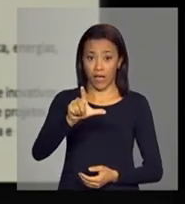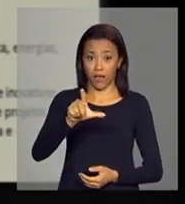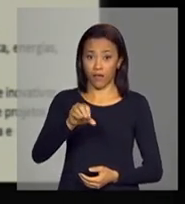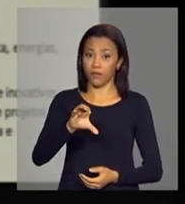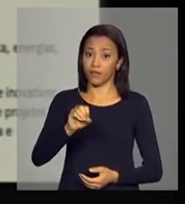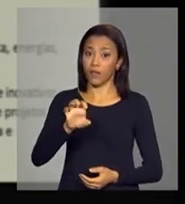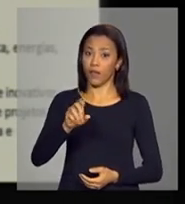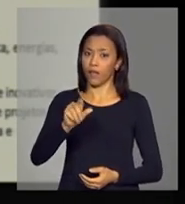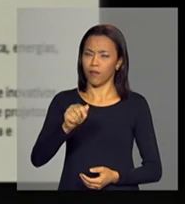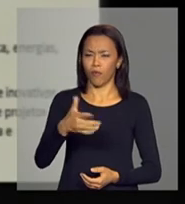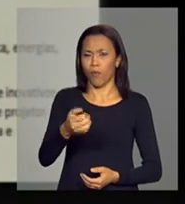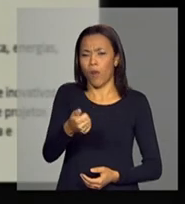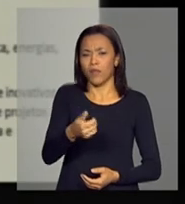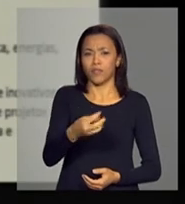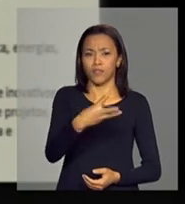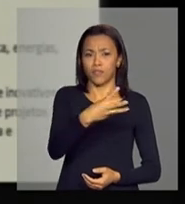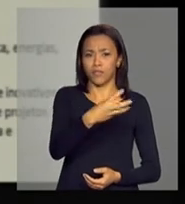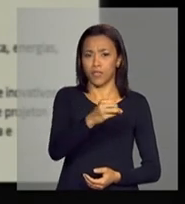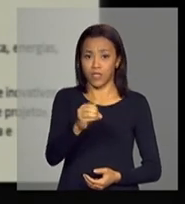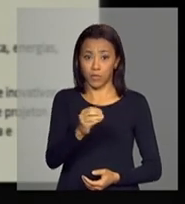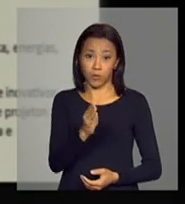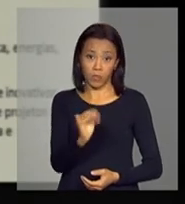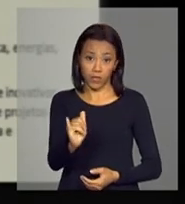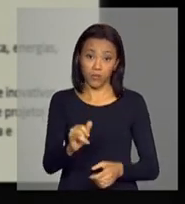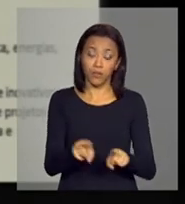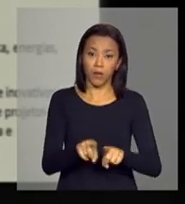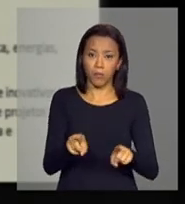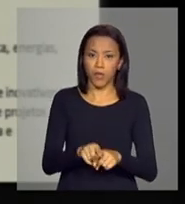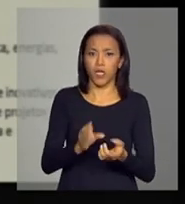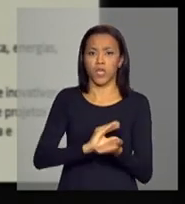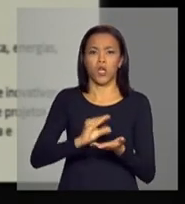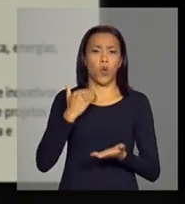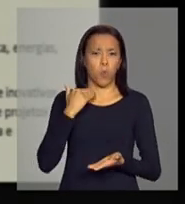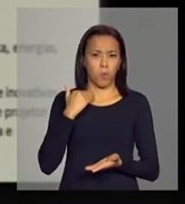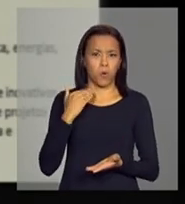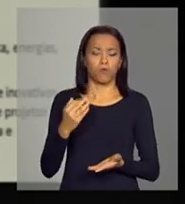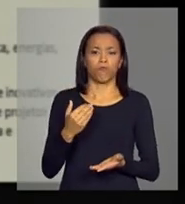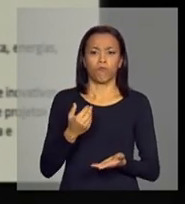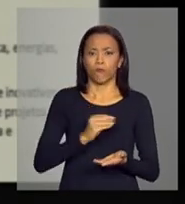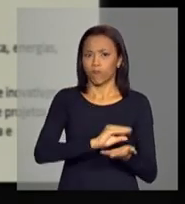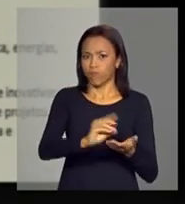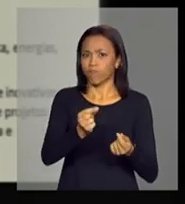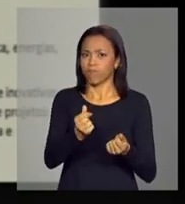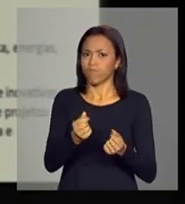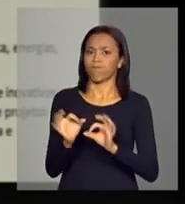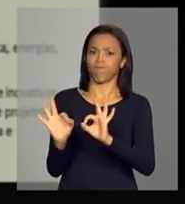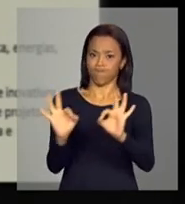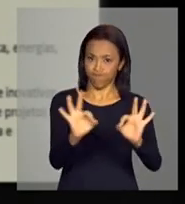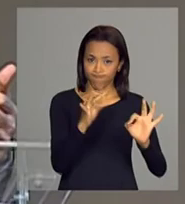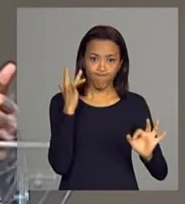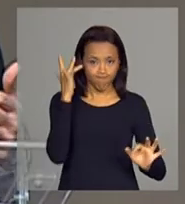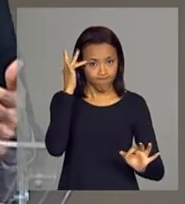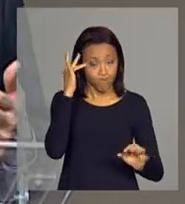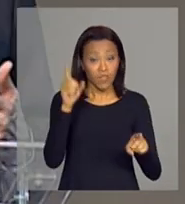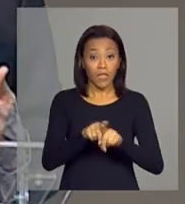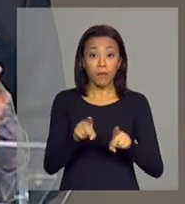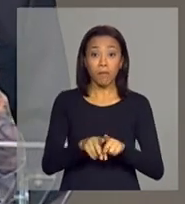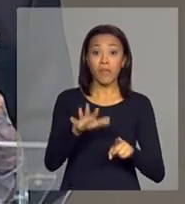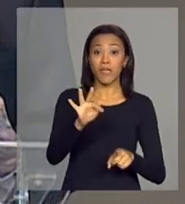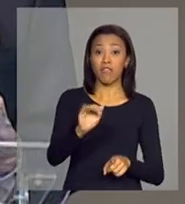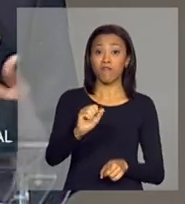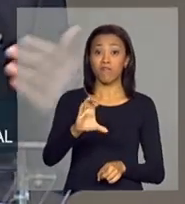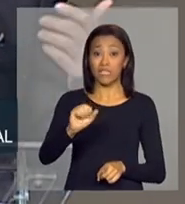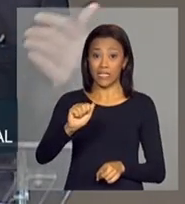300 bi, um sistema financeiro saudável, condições fiscais favoráveis,